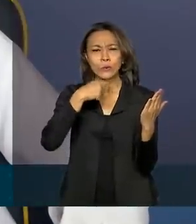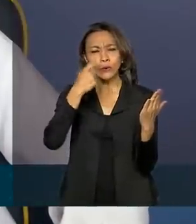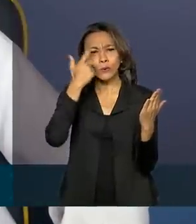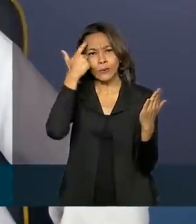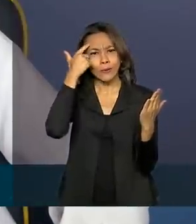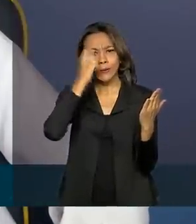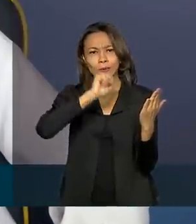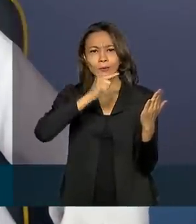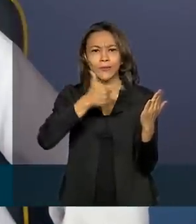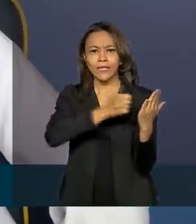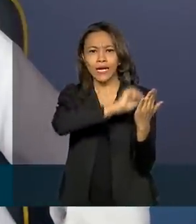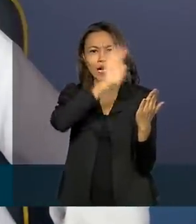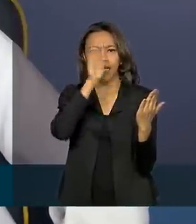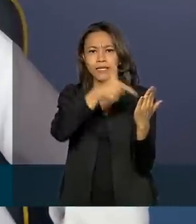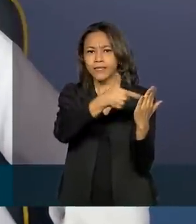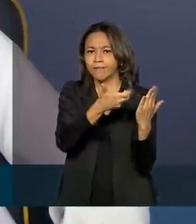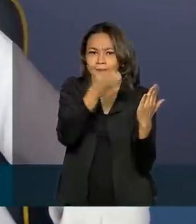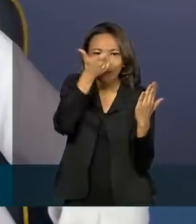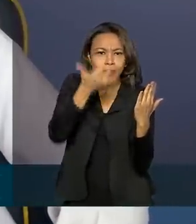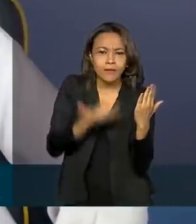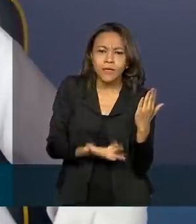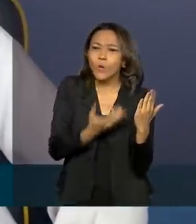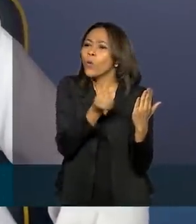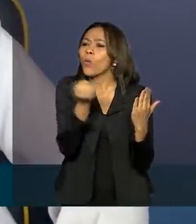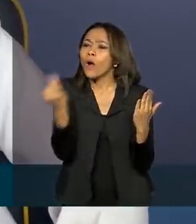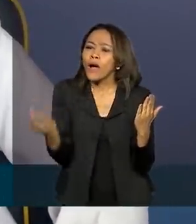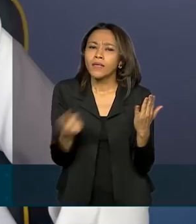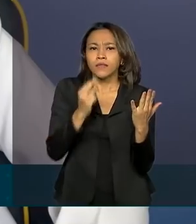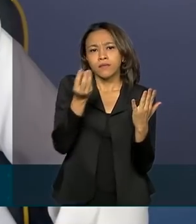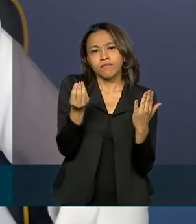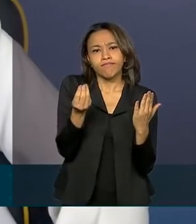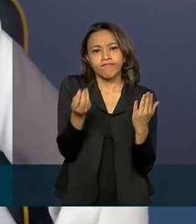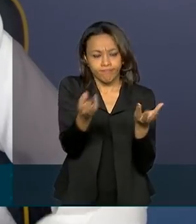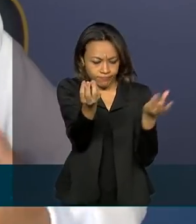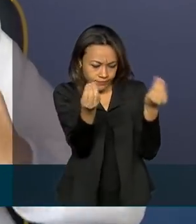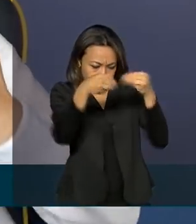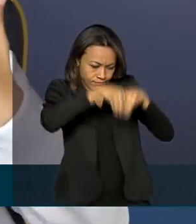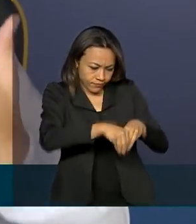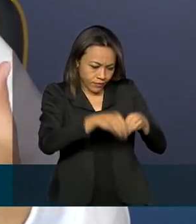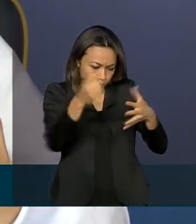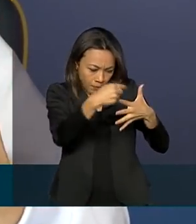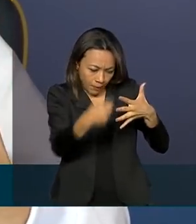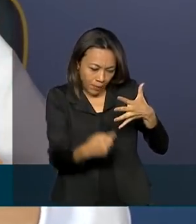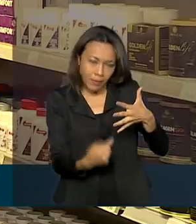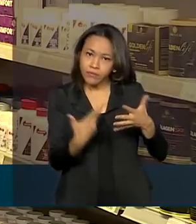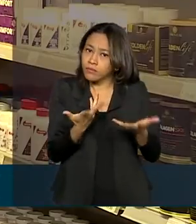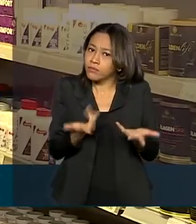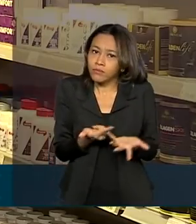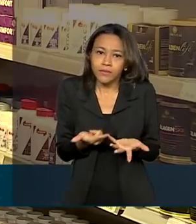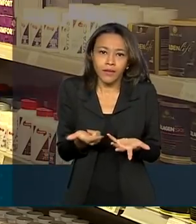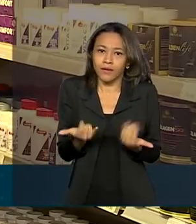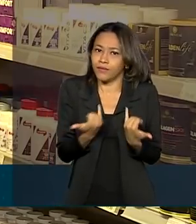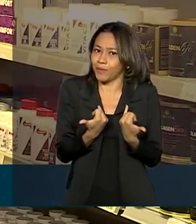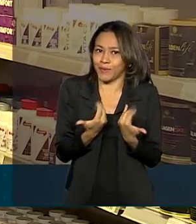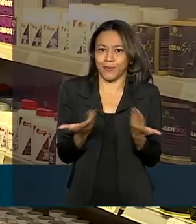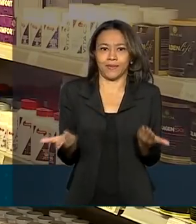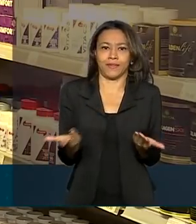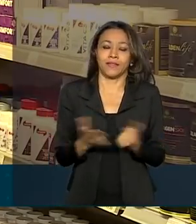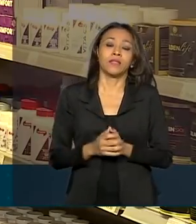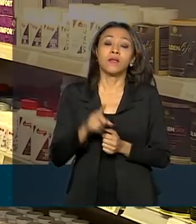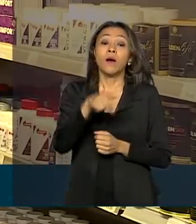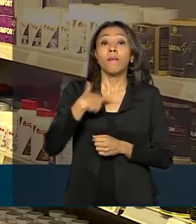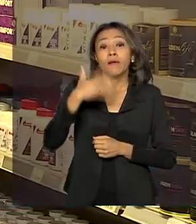Ele não vai falar exatamente quais são os ingredientes. Ele não vai dar essas informações. Para facilitar a